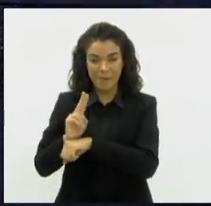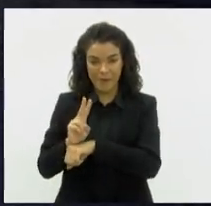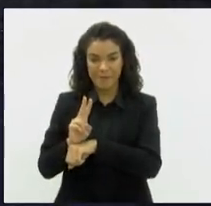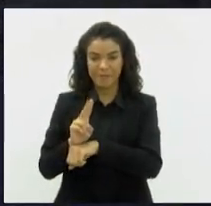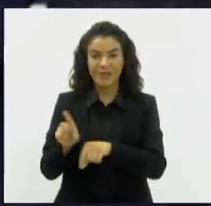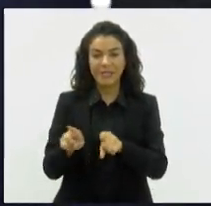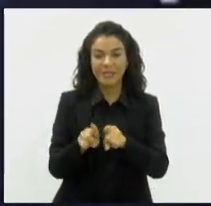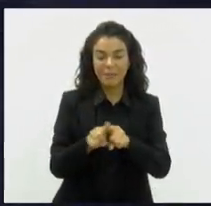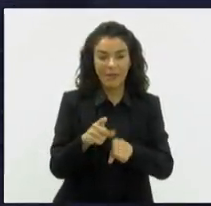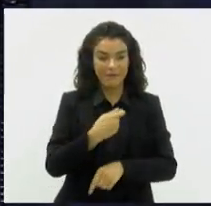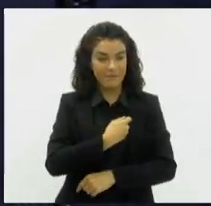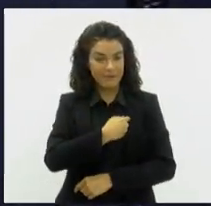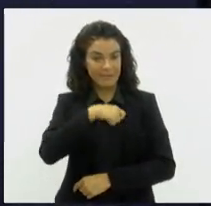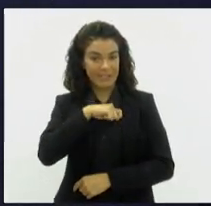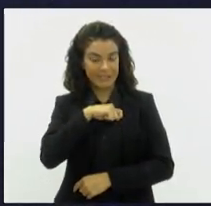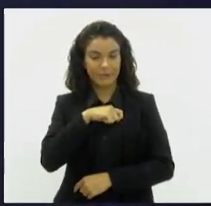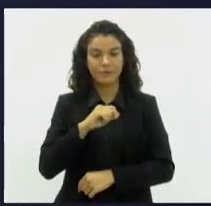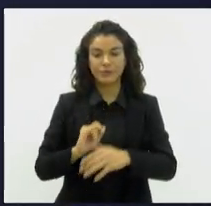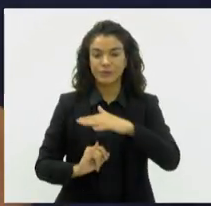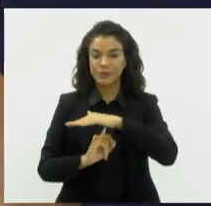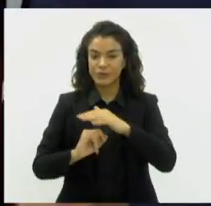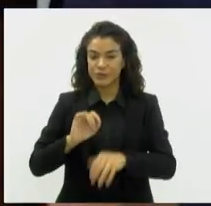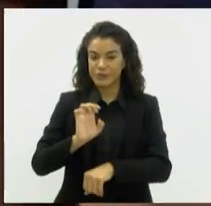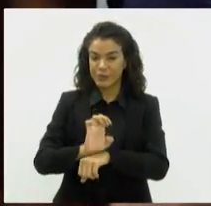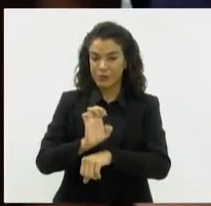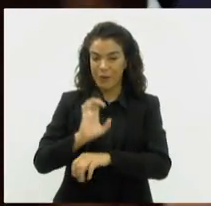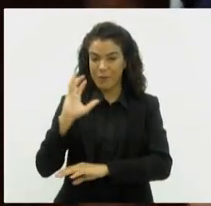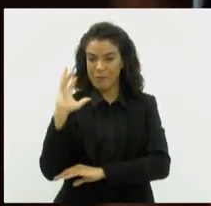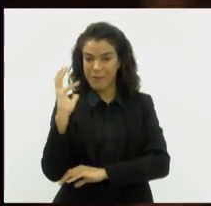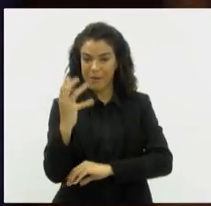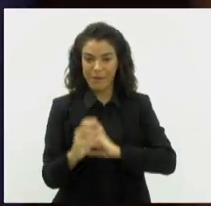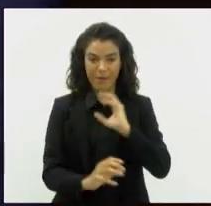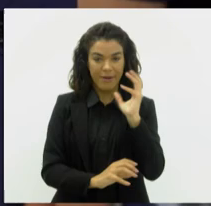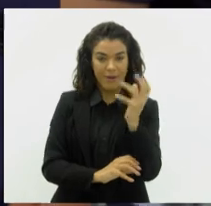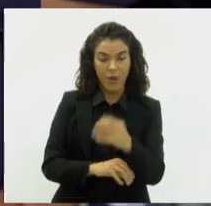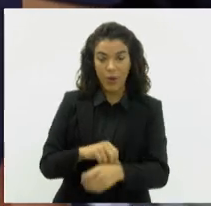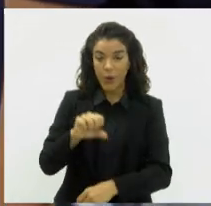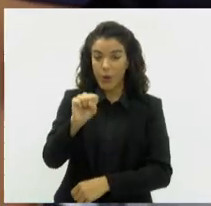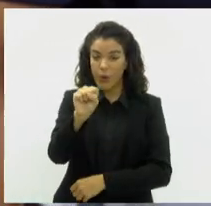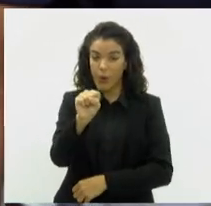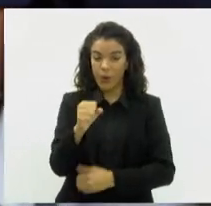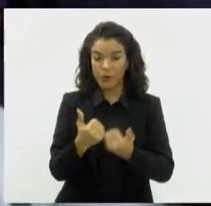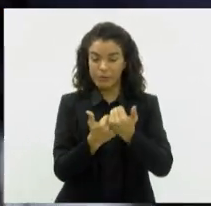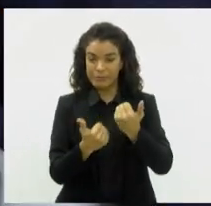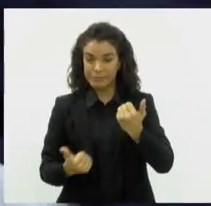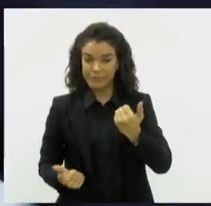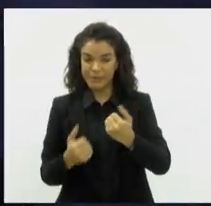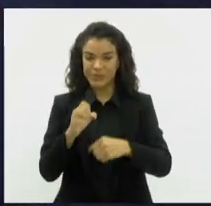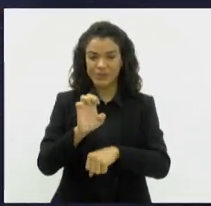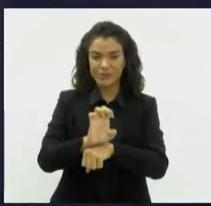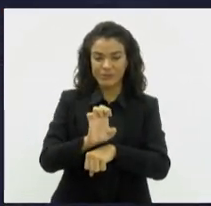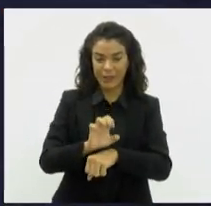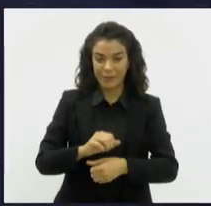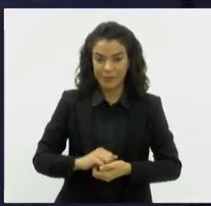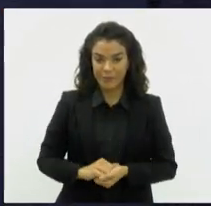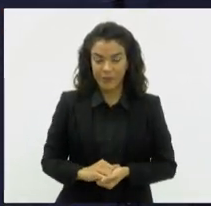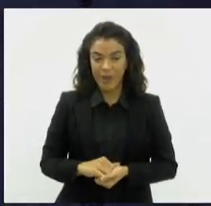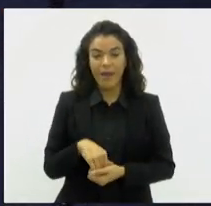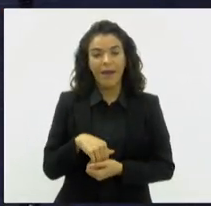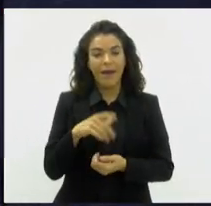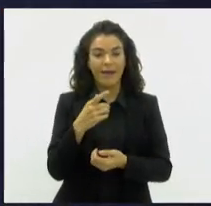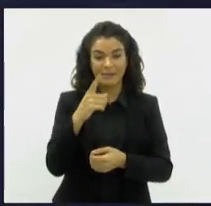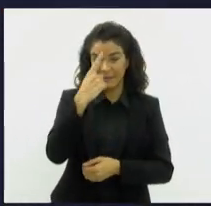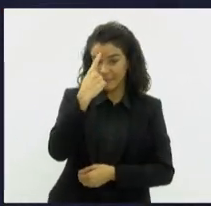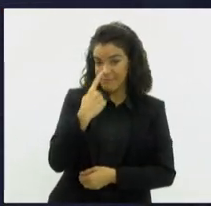-licença e fiscalização do Instituto Estadual do Ambiente, além de 8 superintendências regionais do órgão. As imagens serão